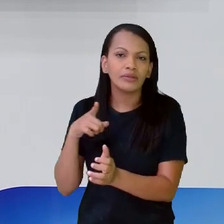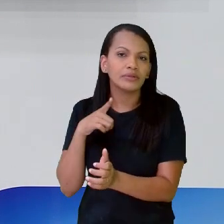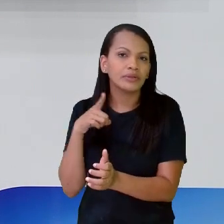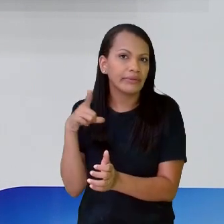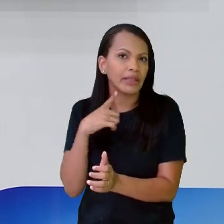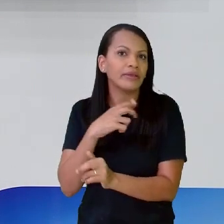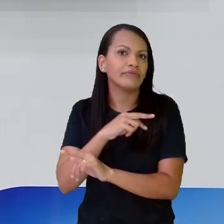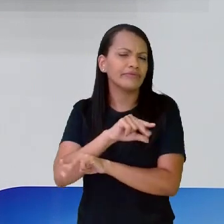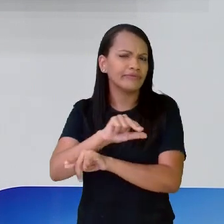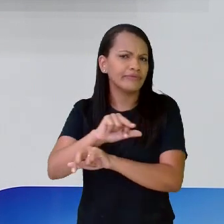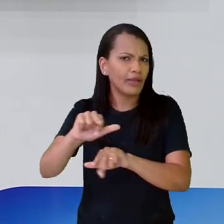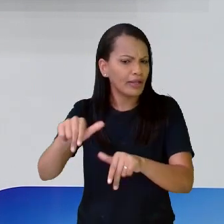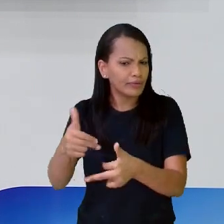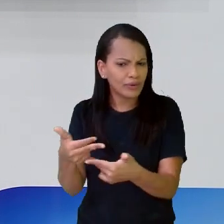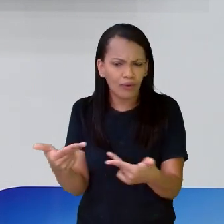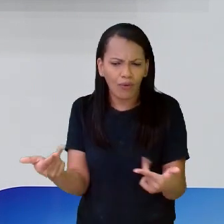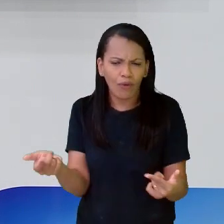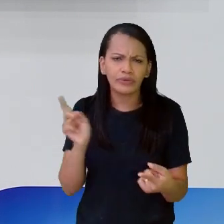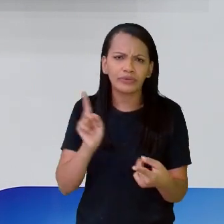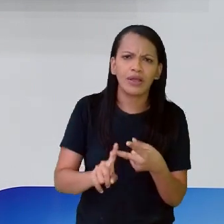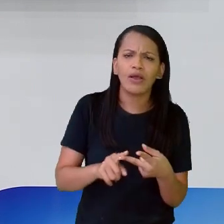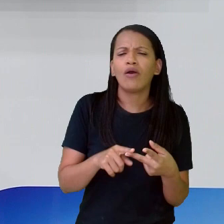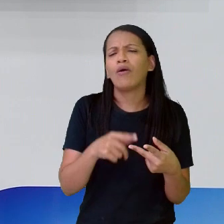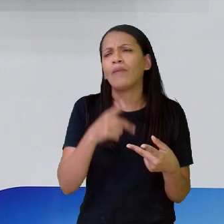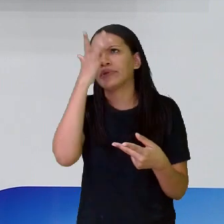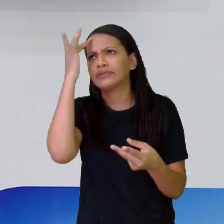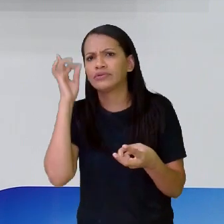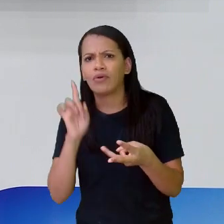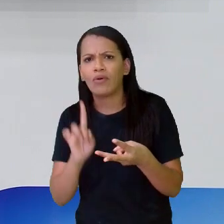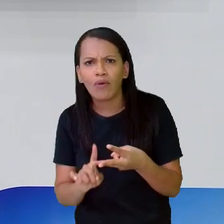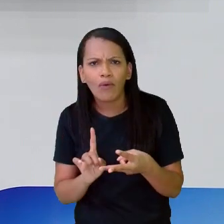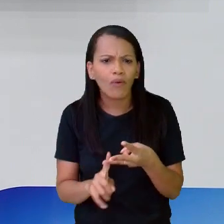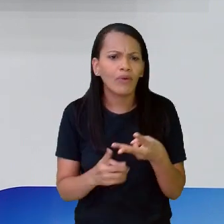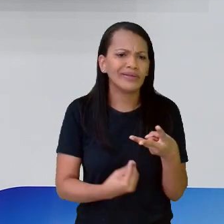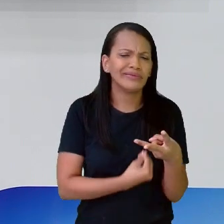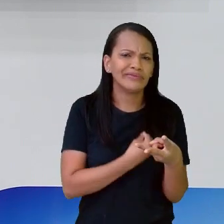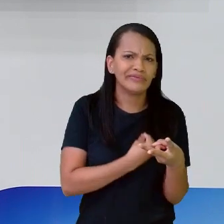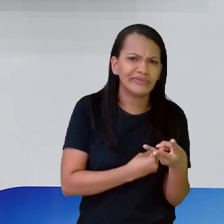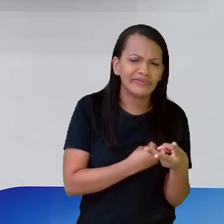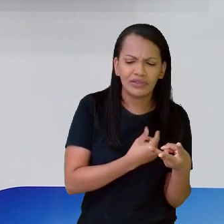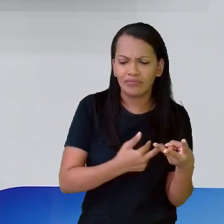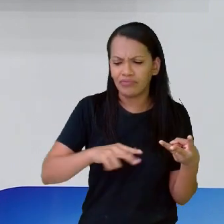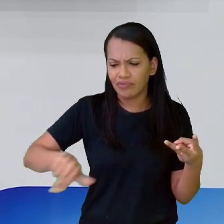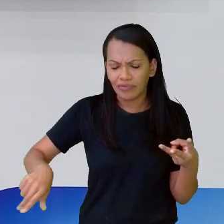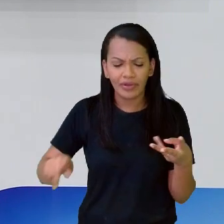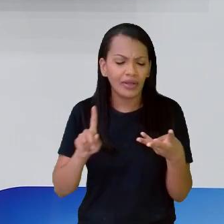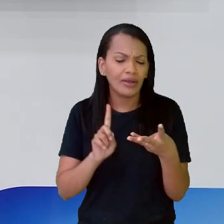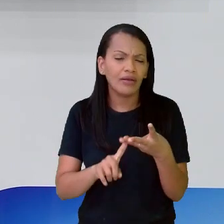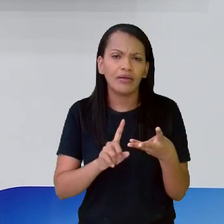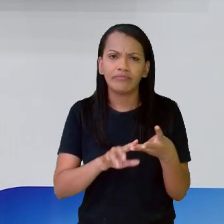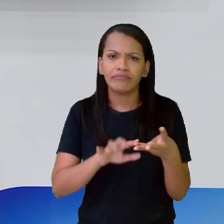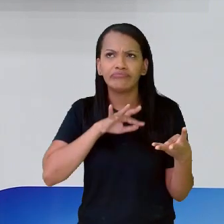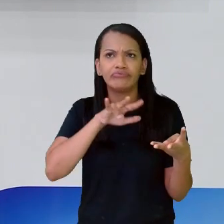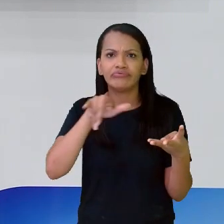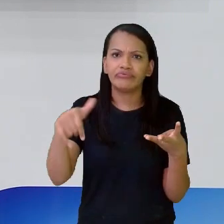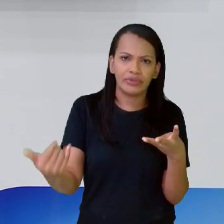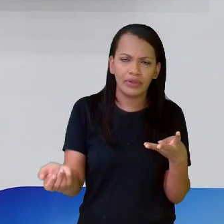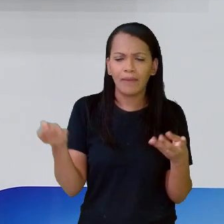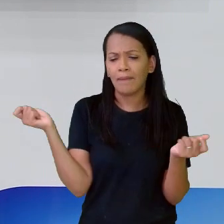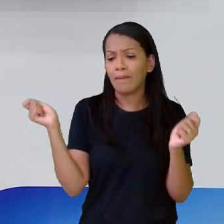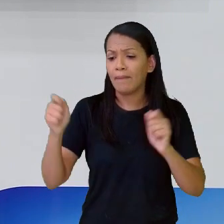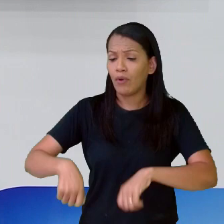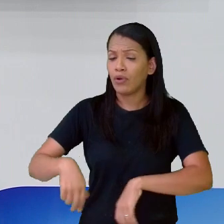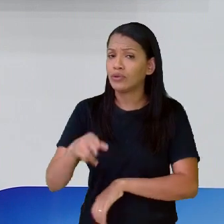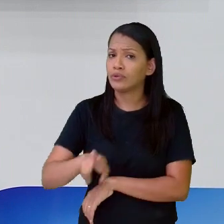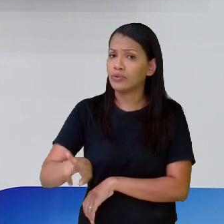grupos de coisas, de objetos, de pessoas, de seres, e você vai observar como você pode até já usar o